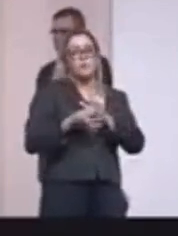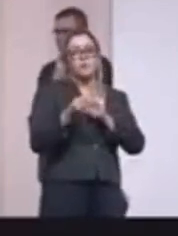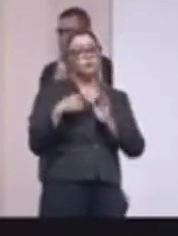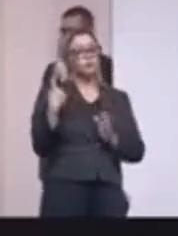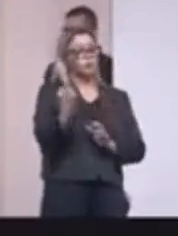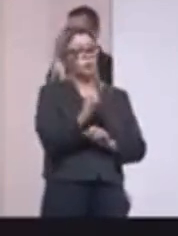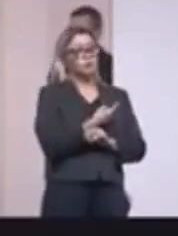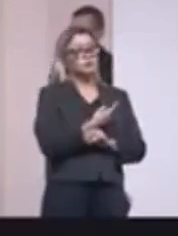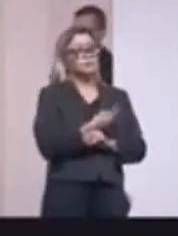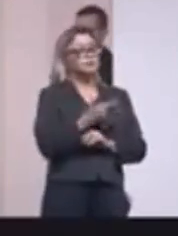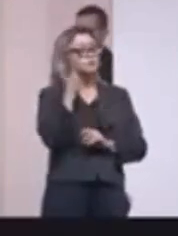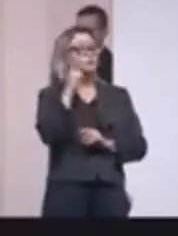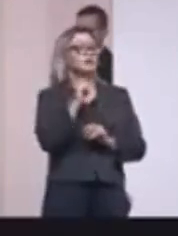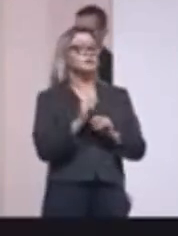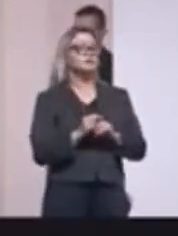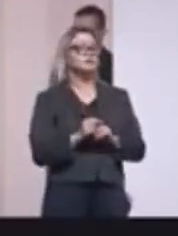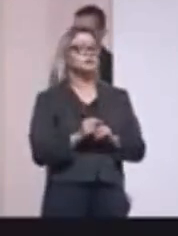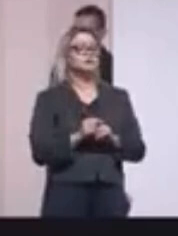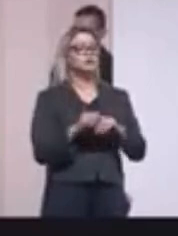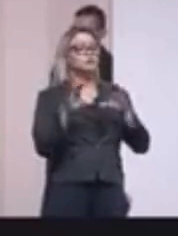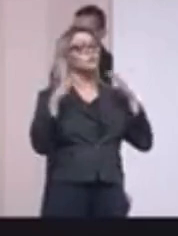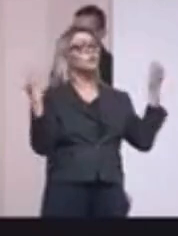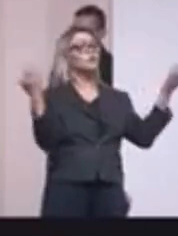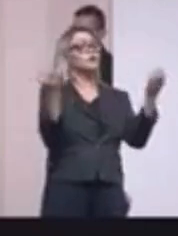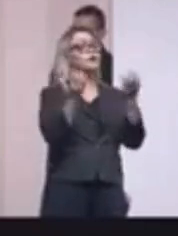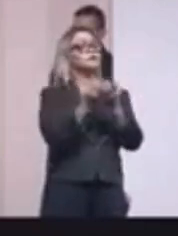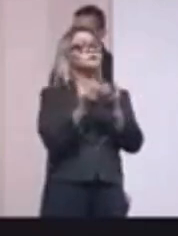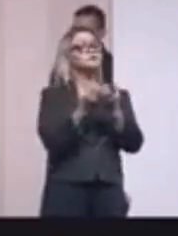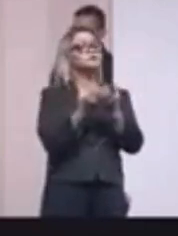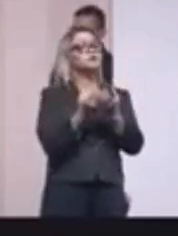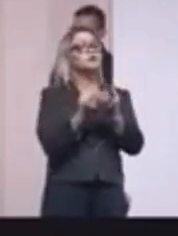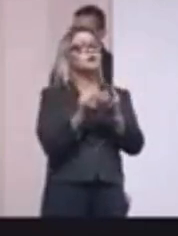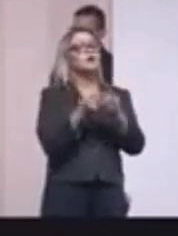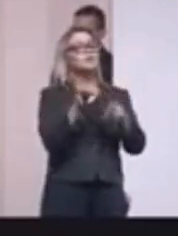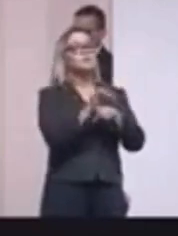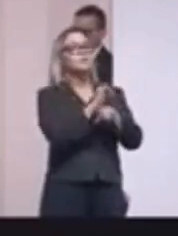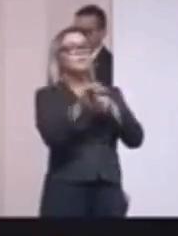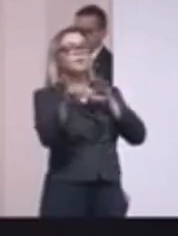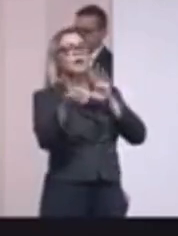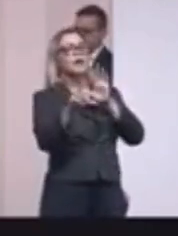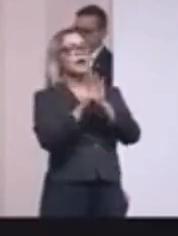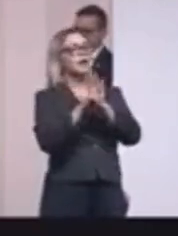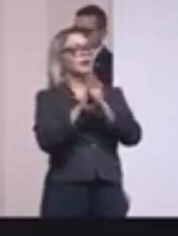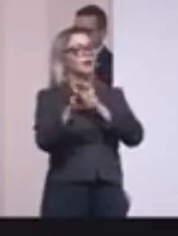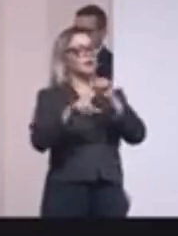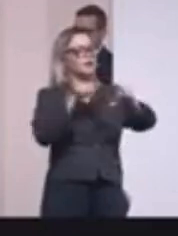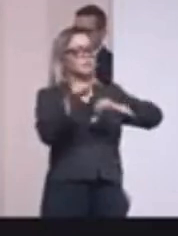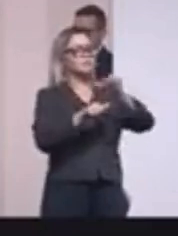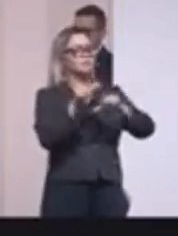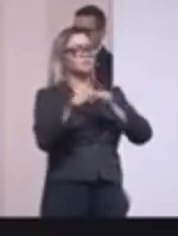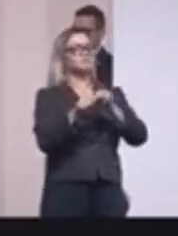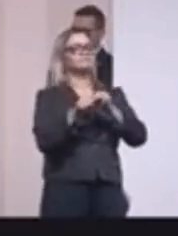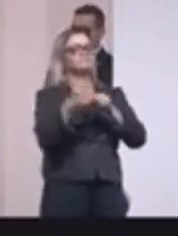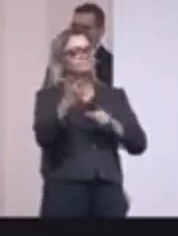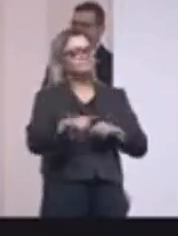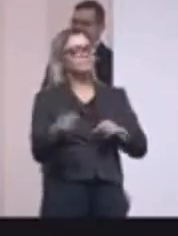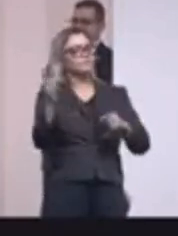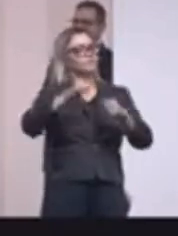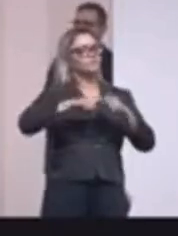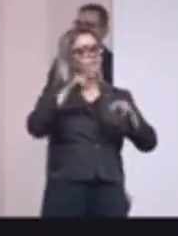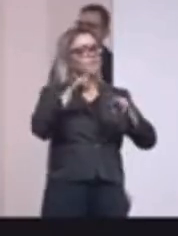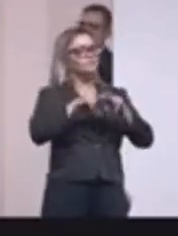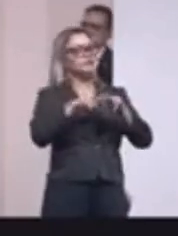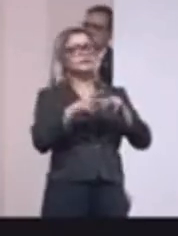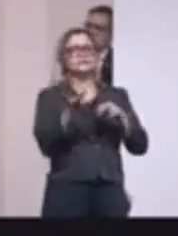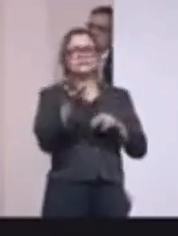nossa, para que a gente pudesse no Congresso rever legislação para conter essa questão da reincidência, para impedir